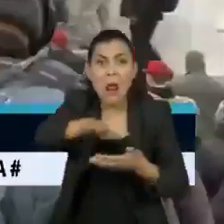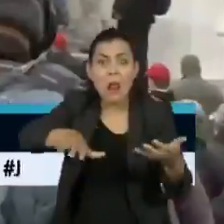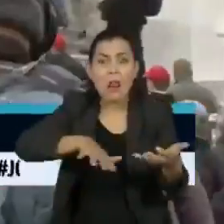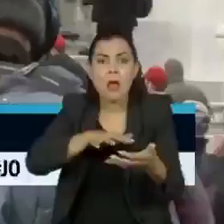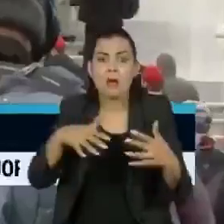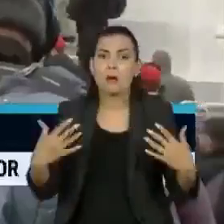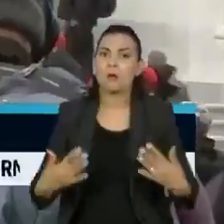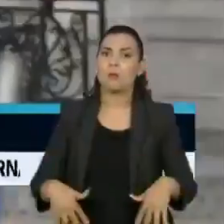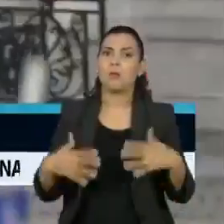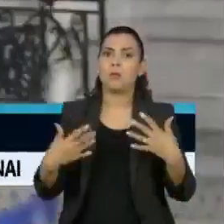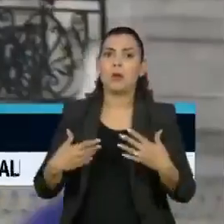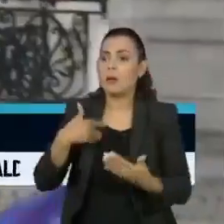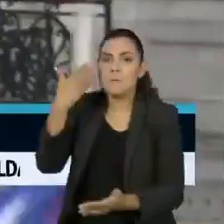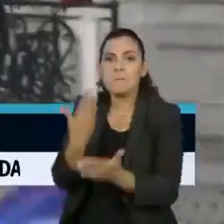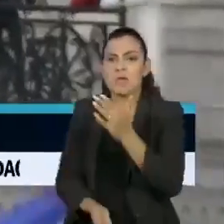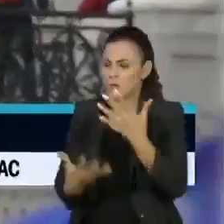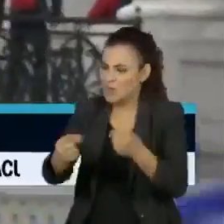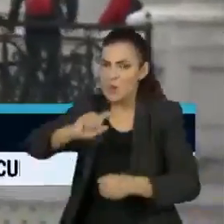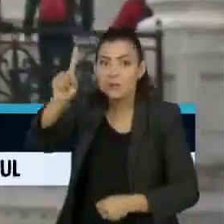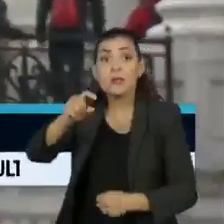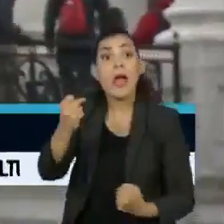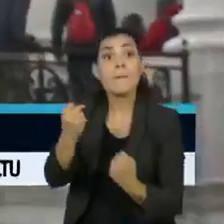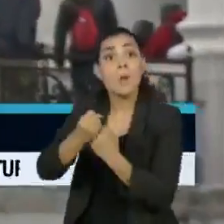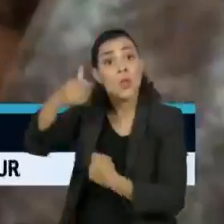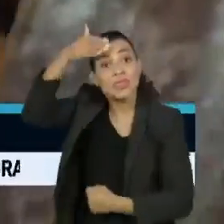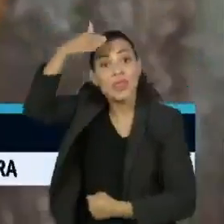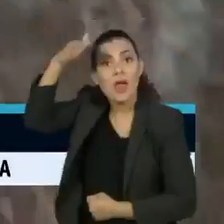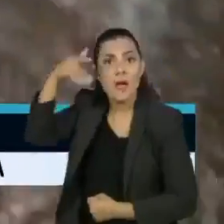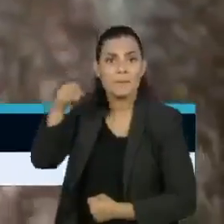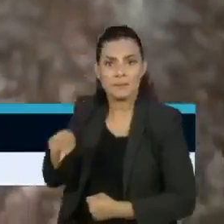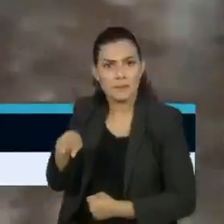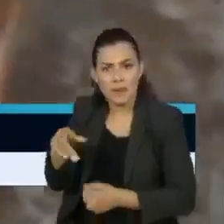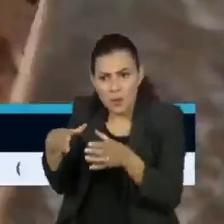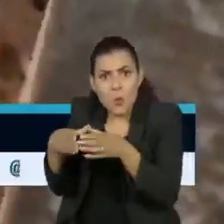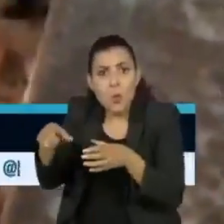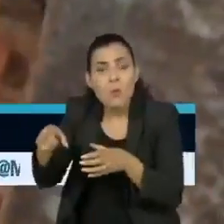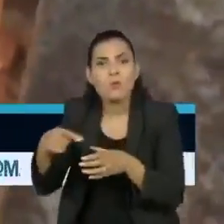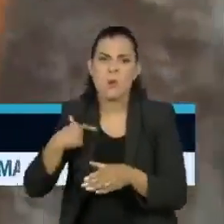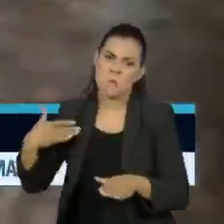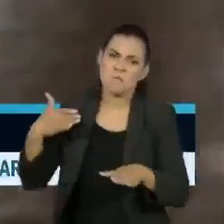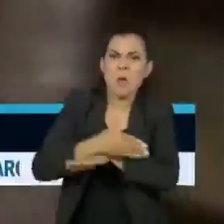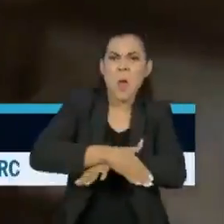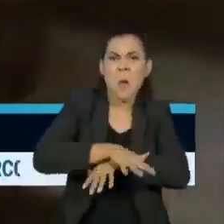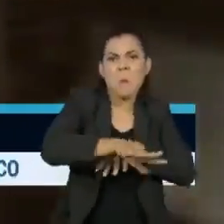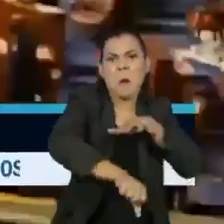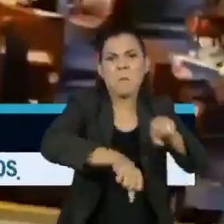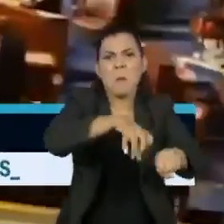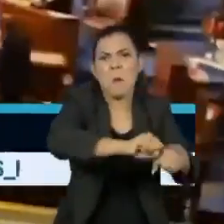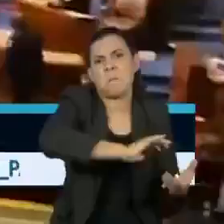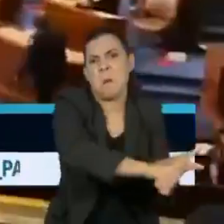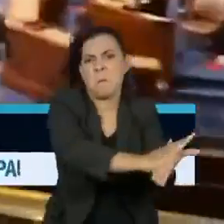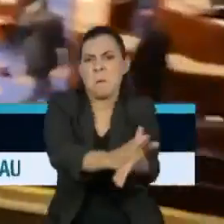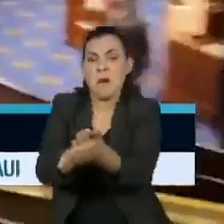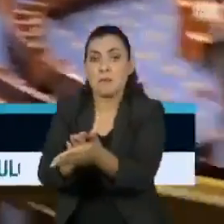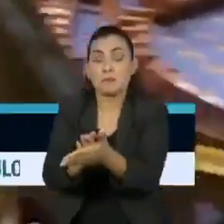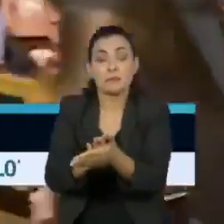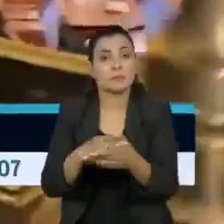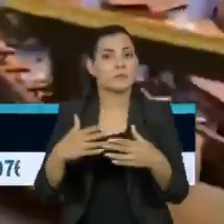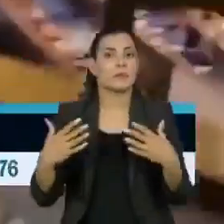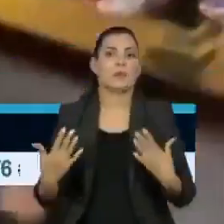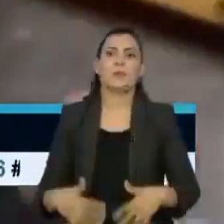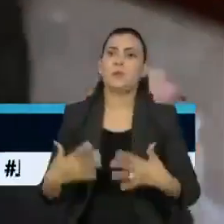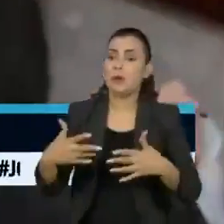Inconformados com a derrota, apoiadores do presidente Donald Trump invadiram o Congresso. E a sessão que